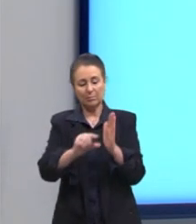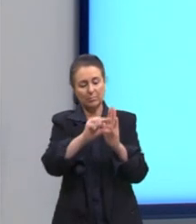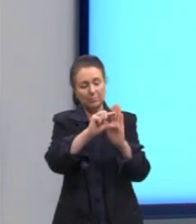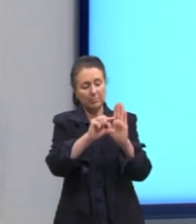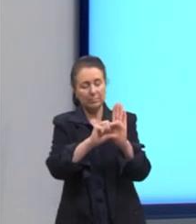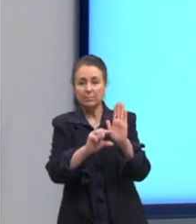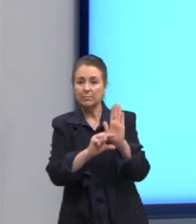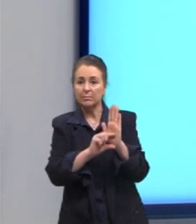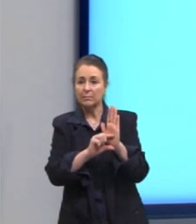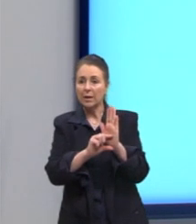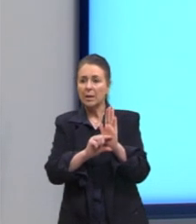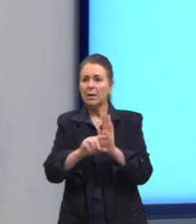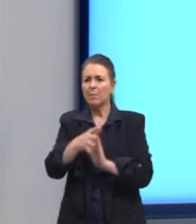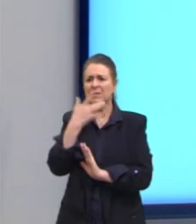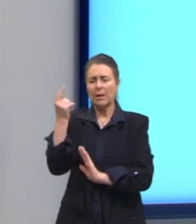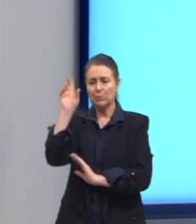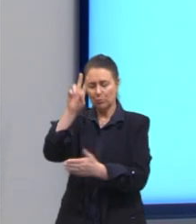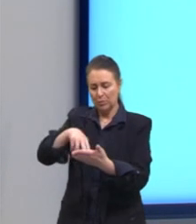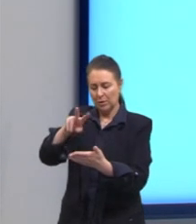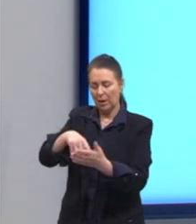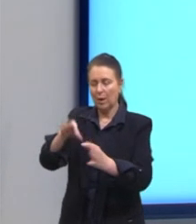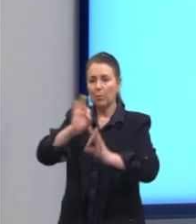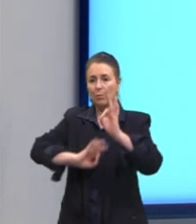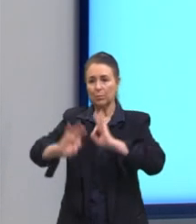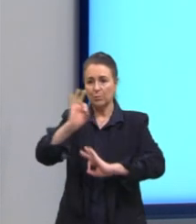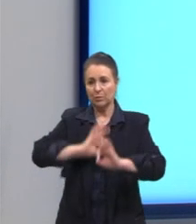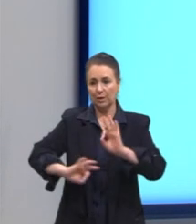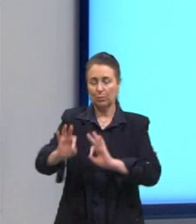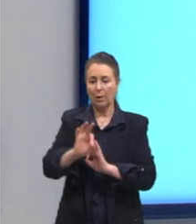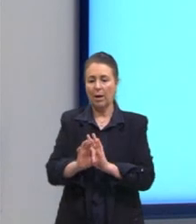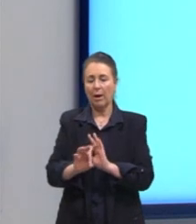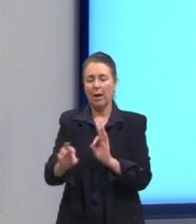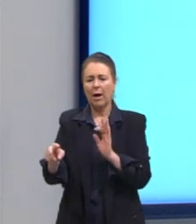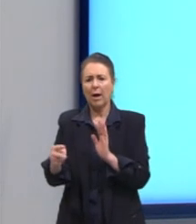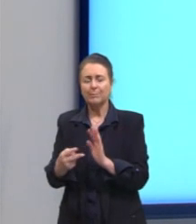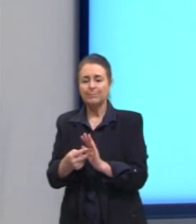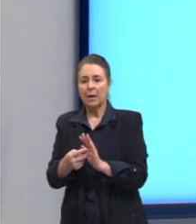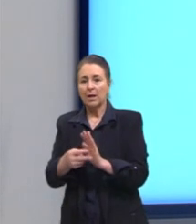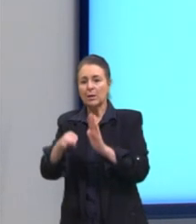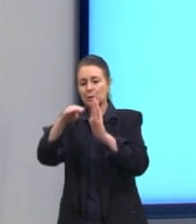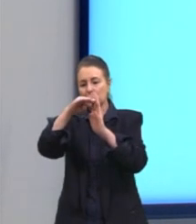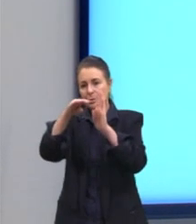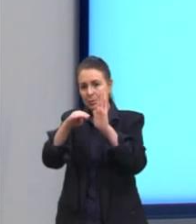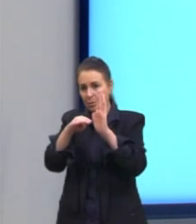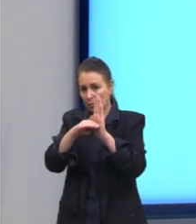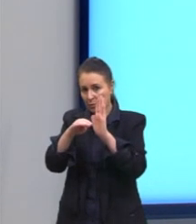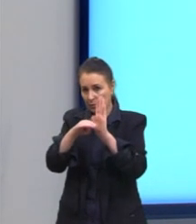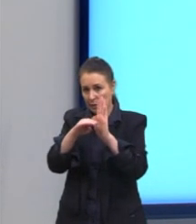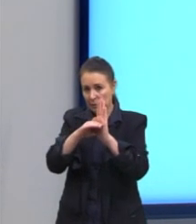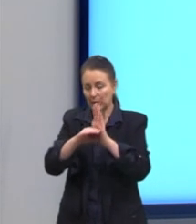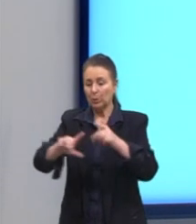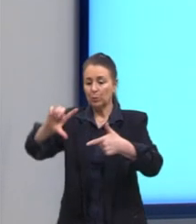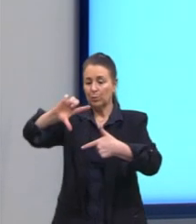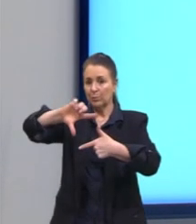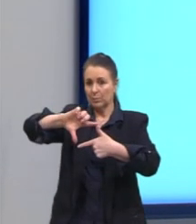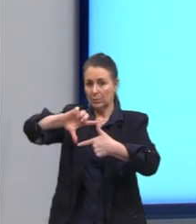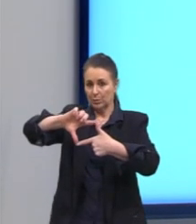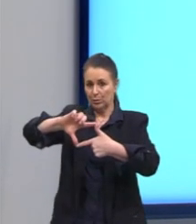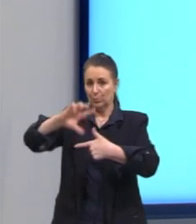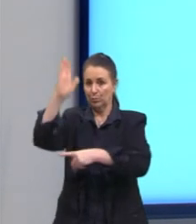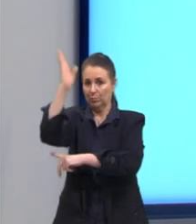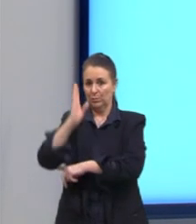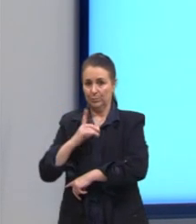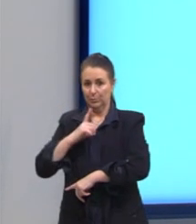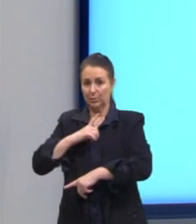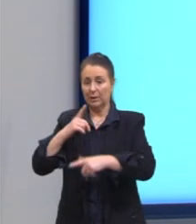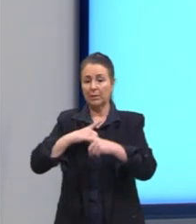leitura e é um projeto, né, dessa segunda fase mesmo do modernismo brasileiro, que ele é classificado como regionalista. Então, ele vai